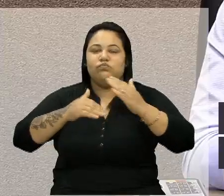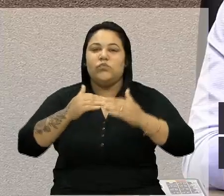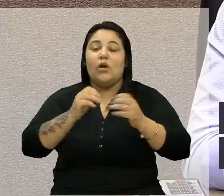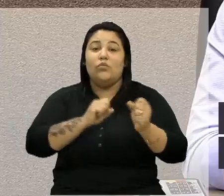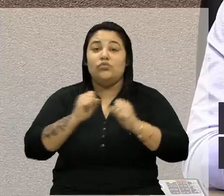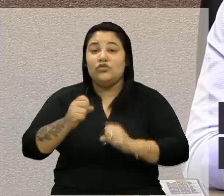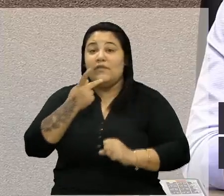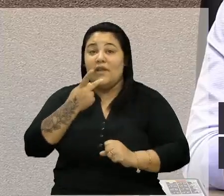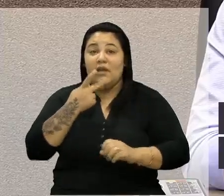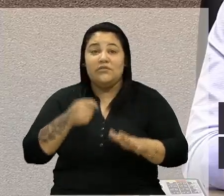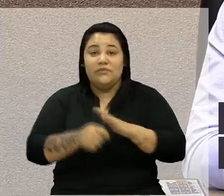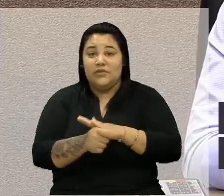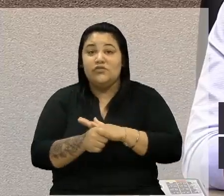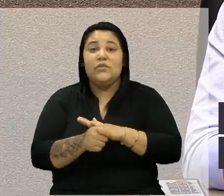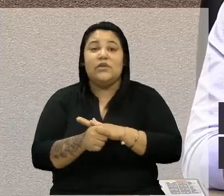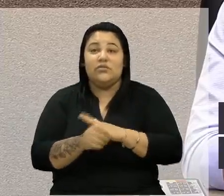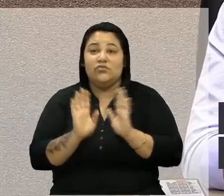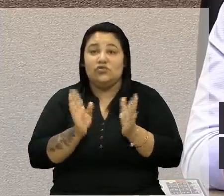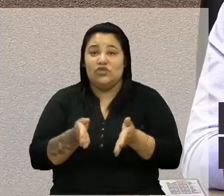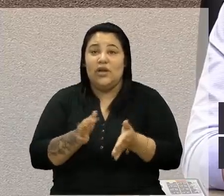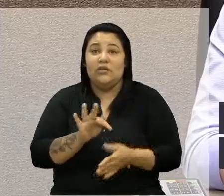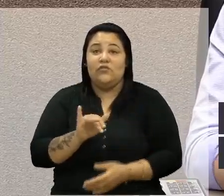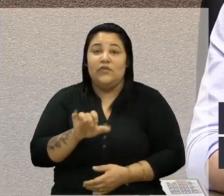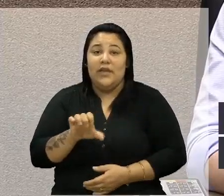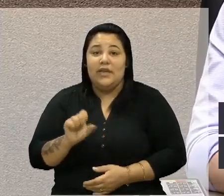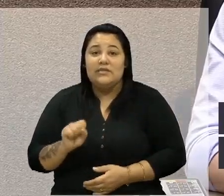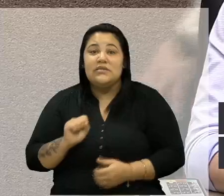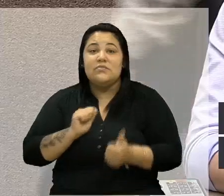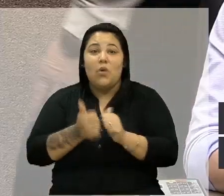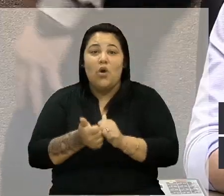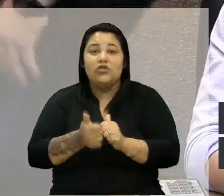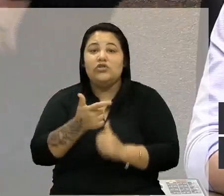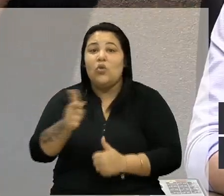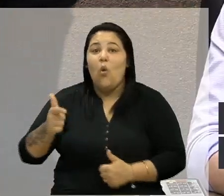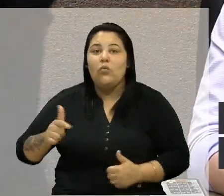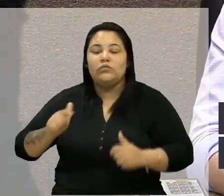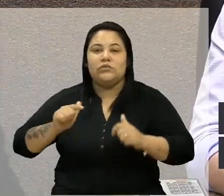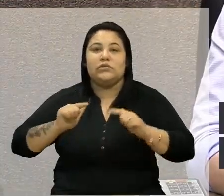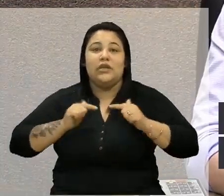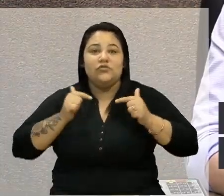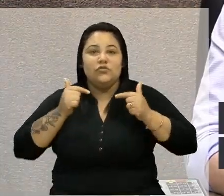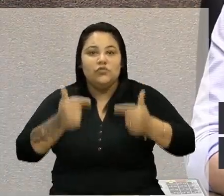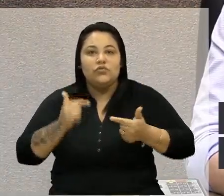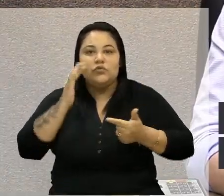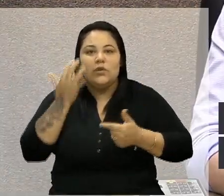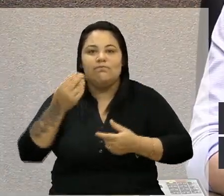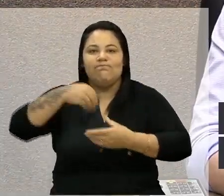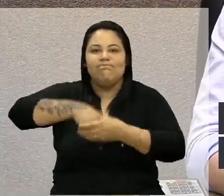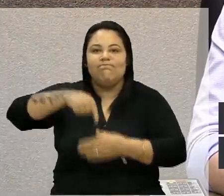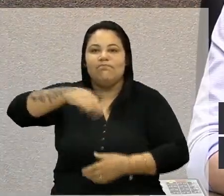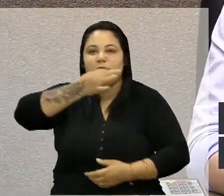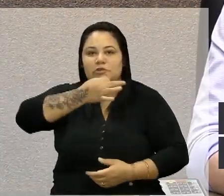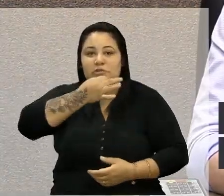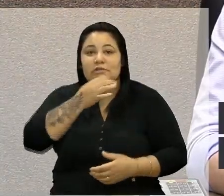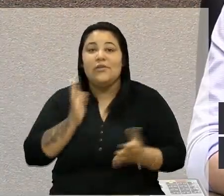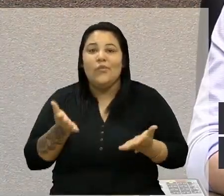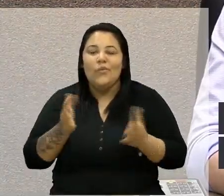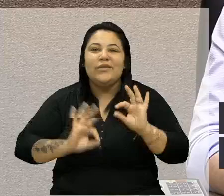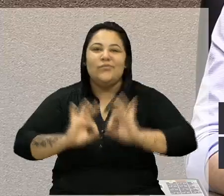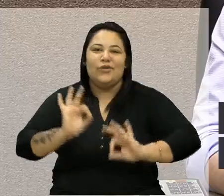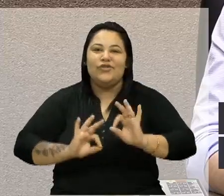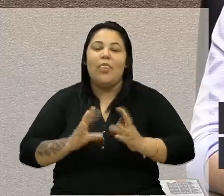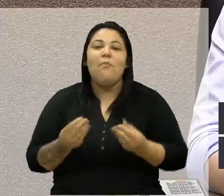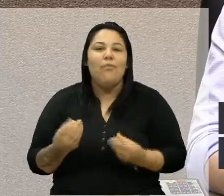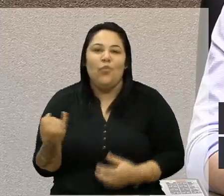investimentos históricos realizados no Fies Sport e de tantas outras ações que acontecem no município de Caxias do Sul. Então, esse projeto é muito